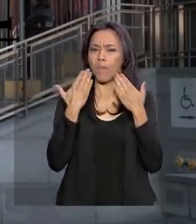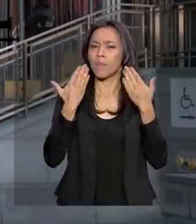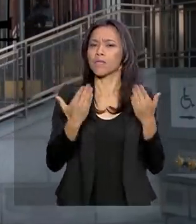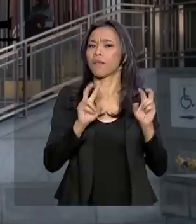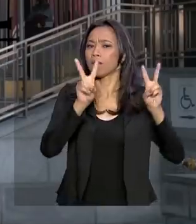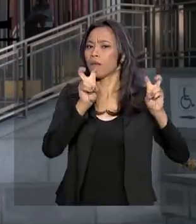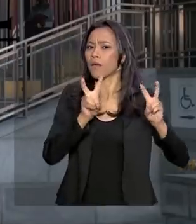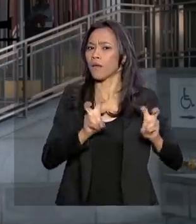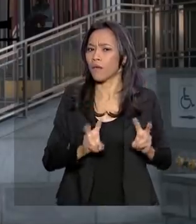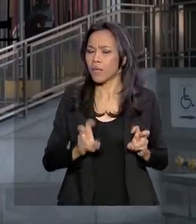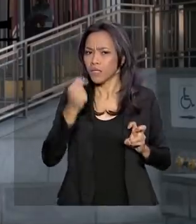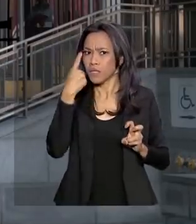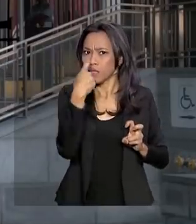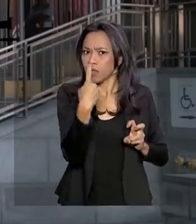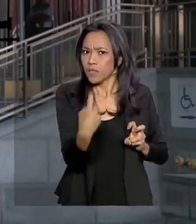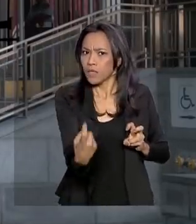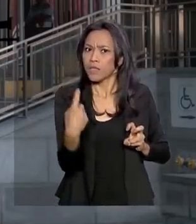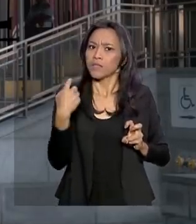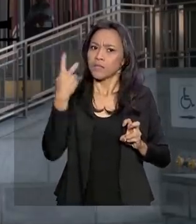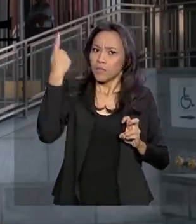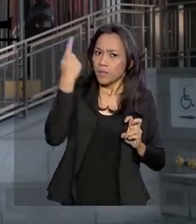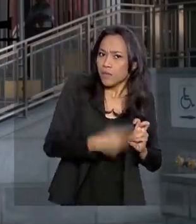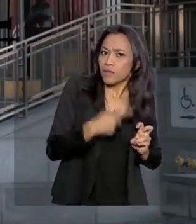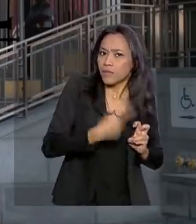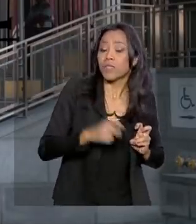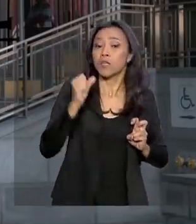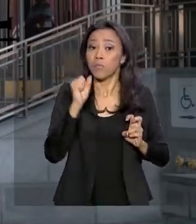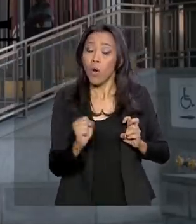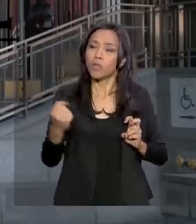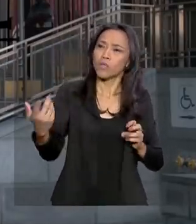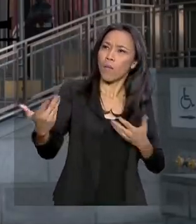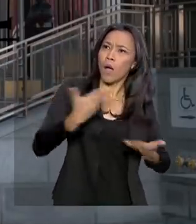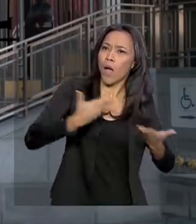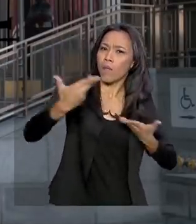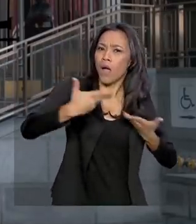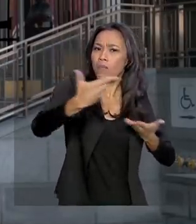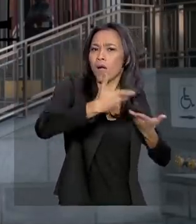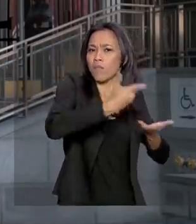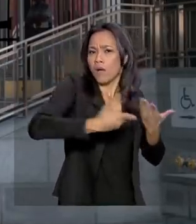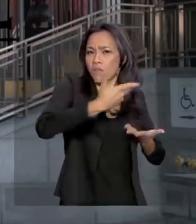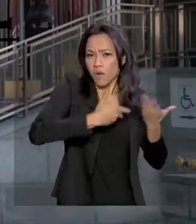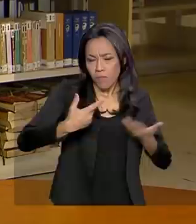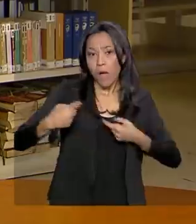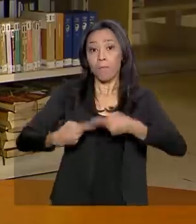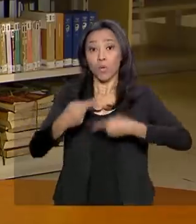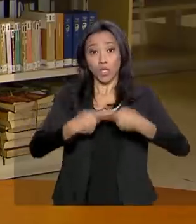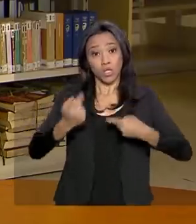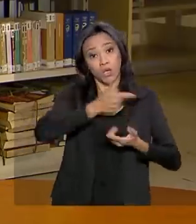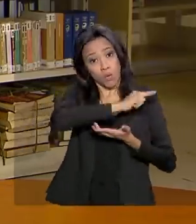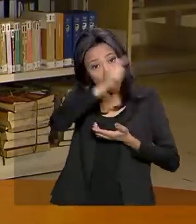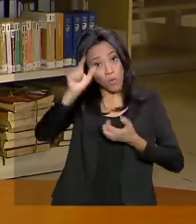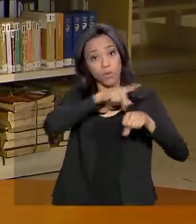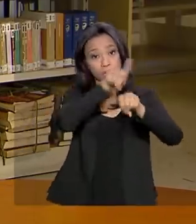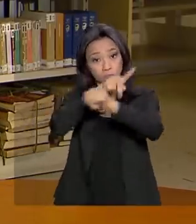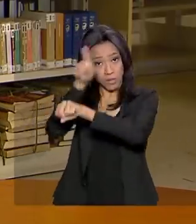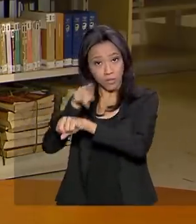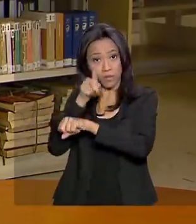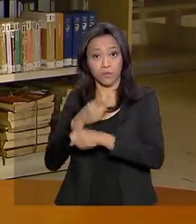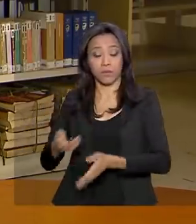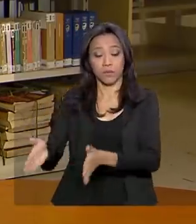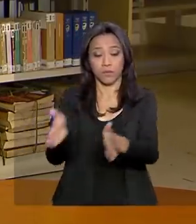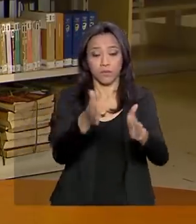interesse nacional que possam facilitar as relações políticas com outros países. Para o Brasil é mais